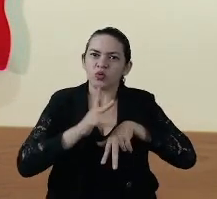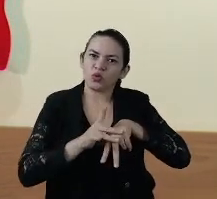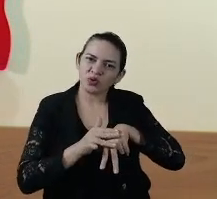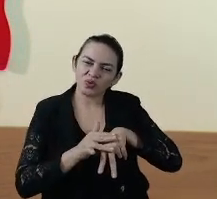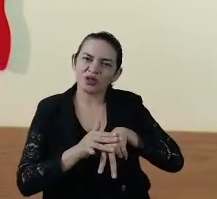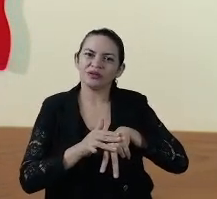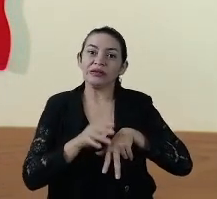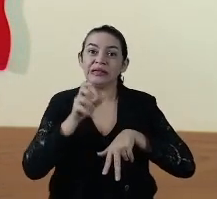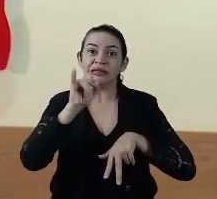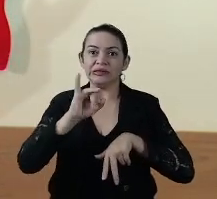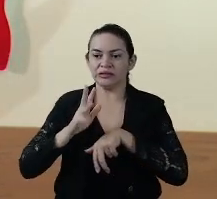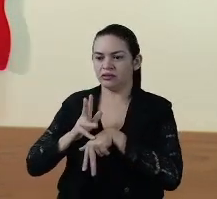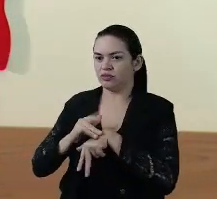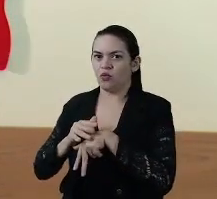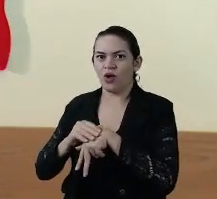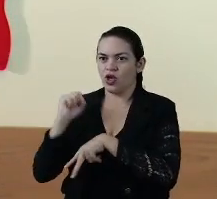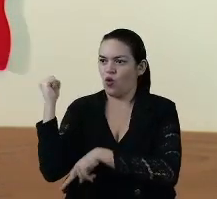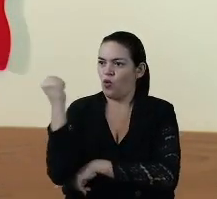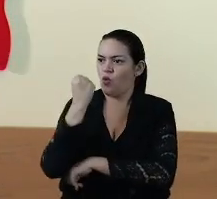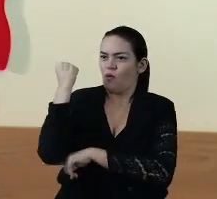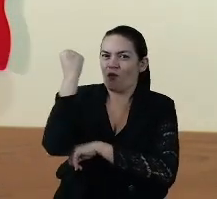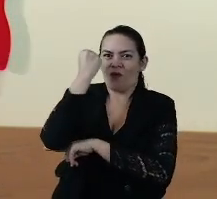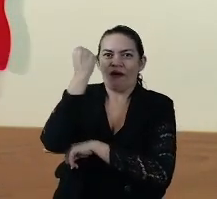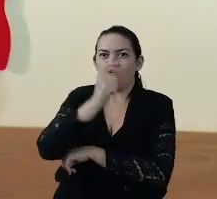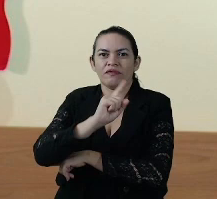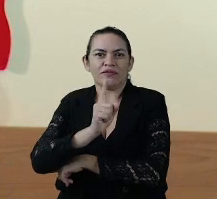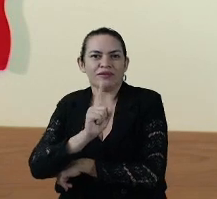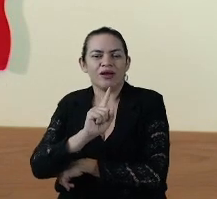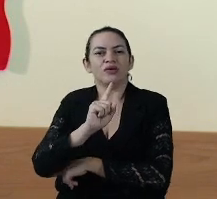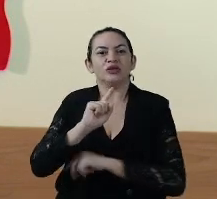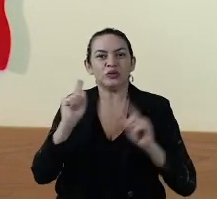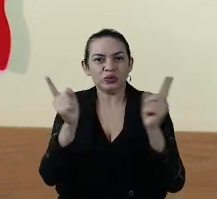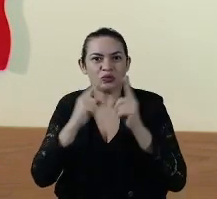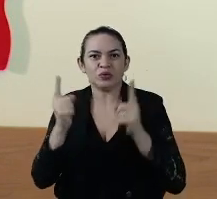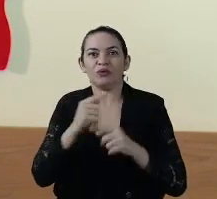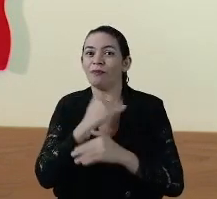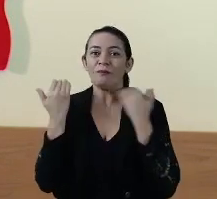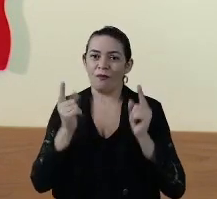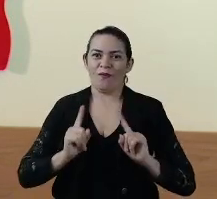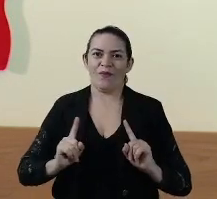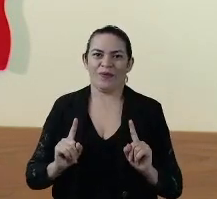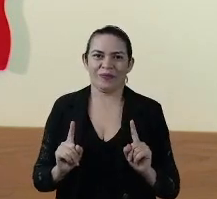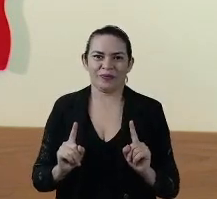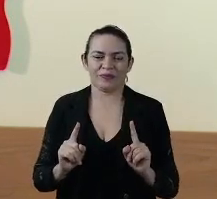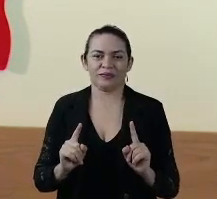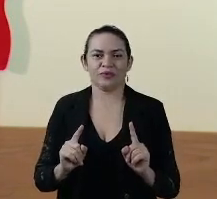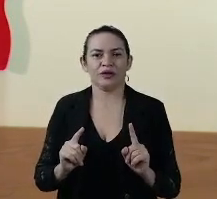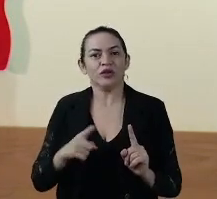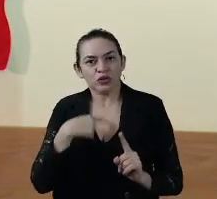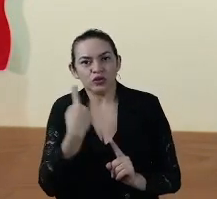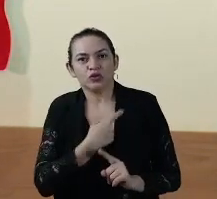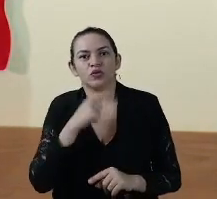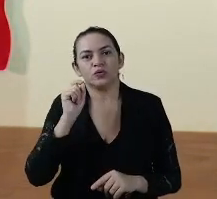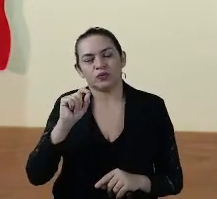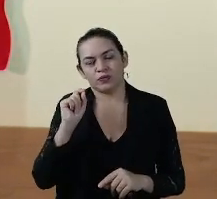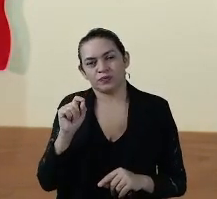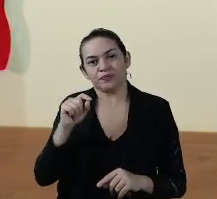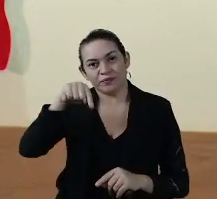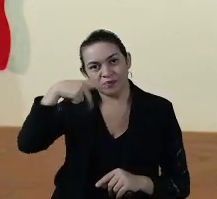e uma vez adoecendo, que elas não agravem, e, sobretudo, que não venham a óbito. E esse